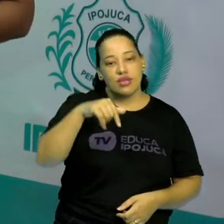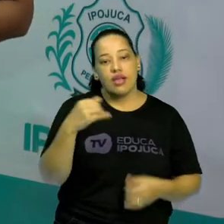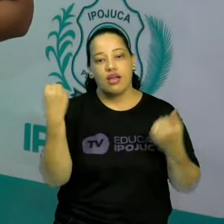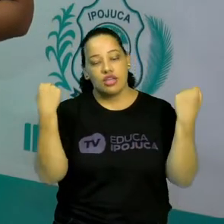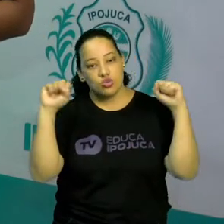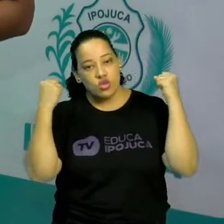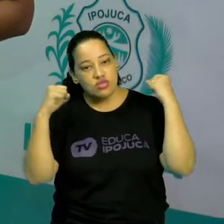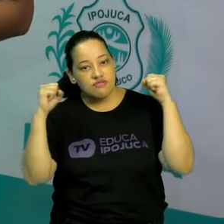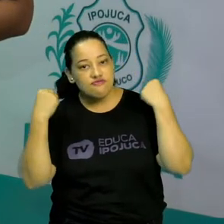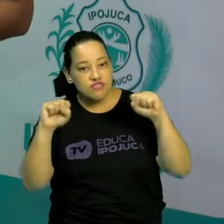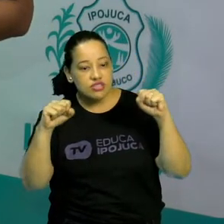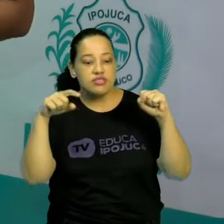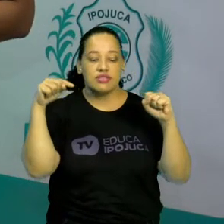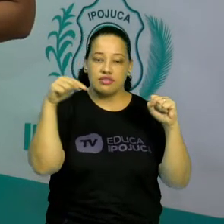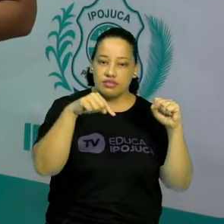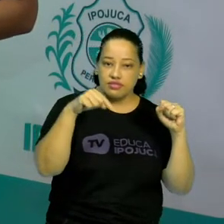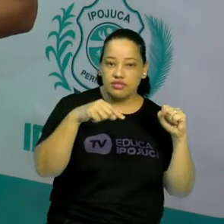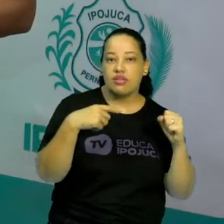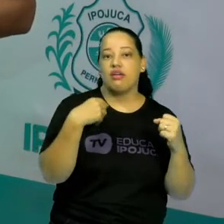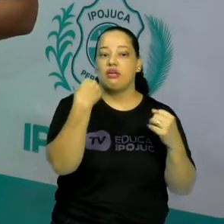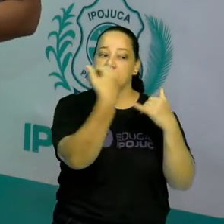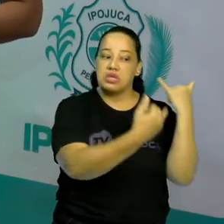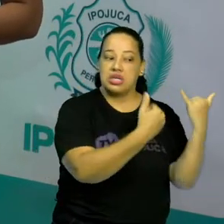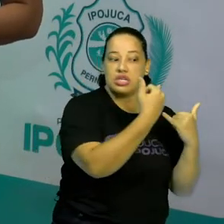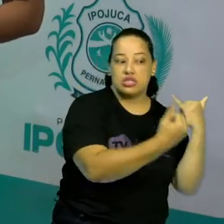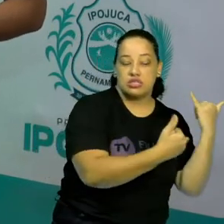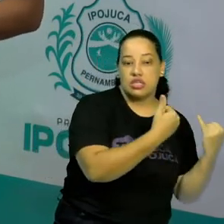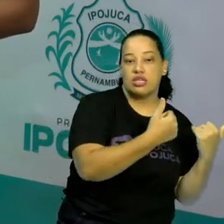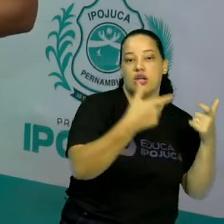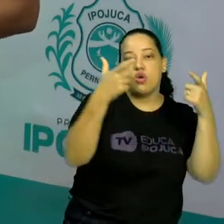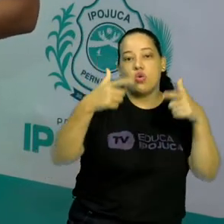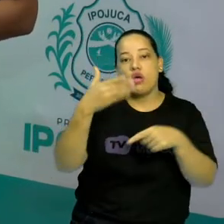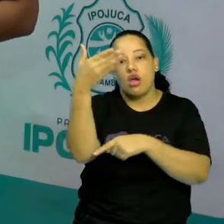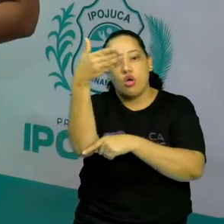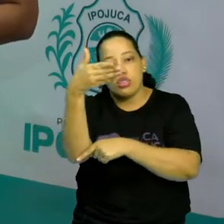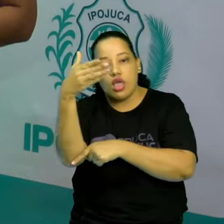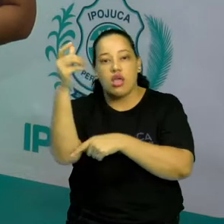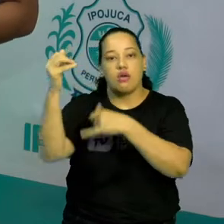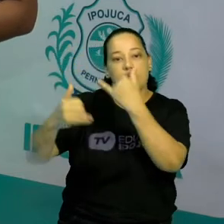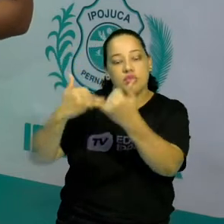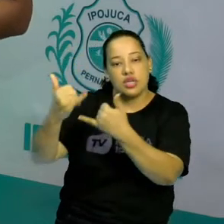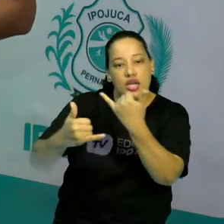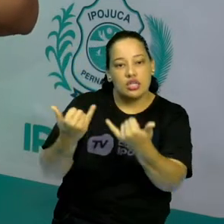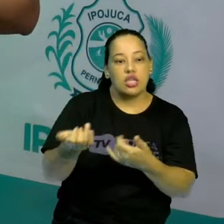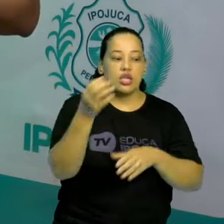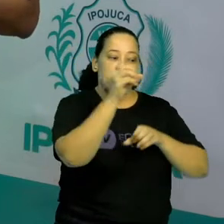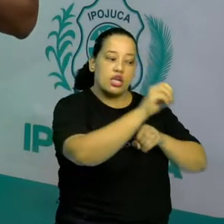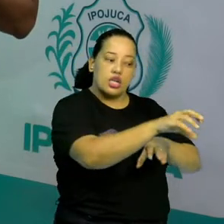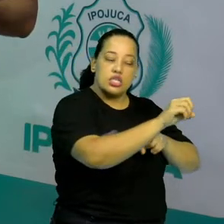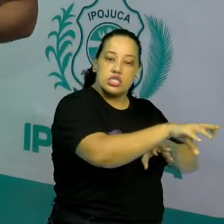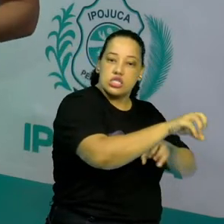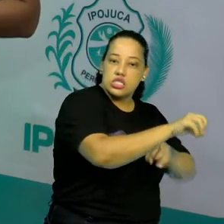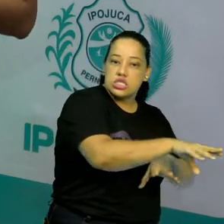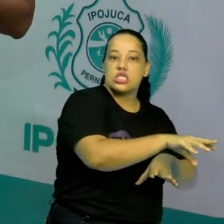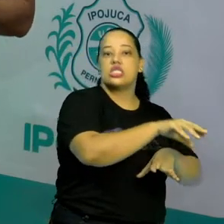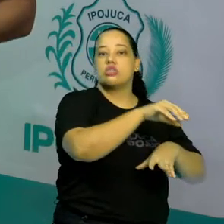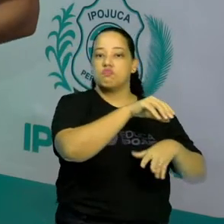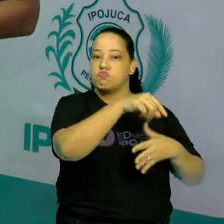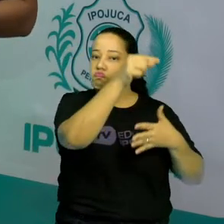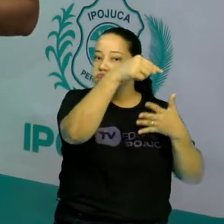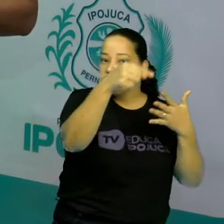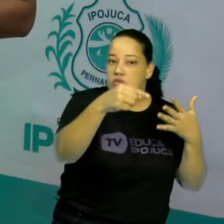né? A gente tem a parte das brincadeiras no processo educativo, no processo de ensino. Então, várias